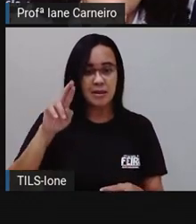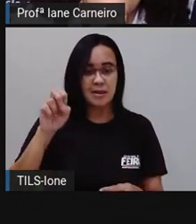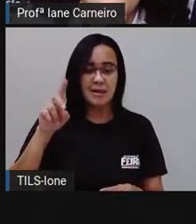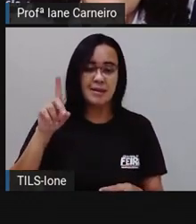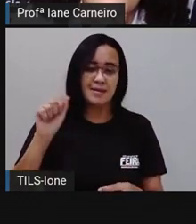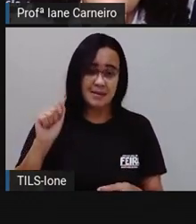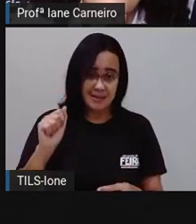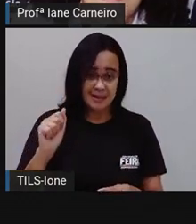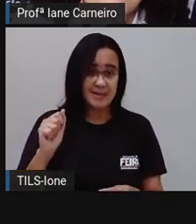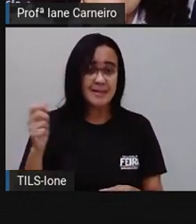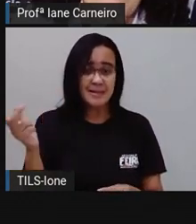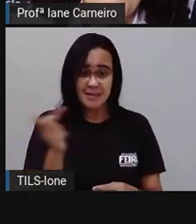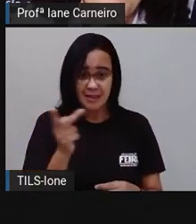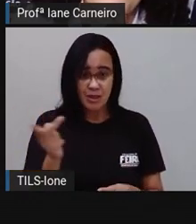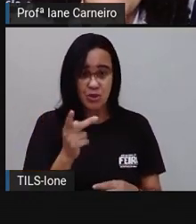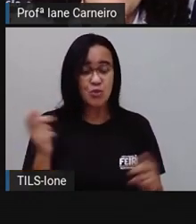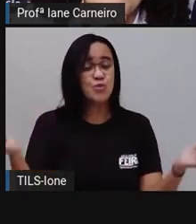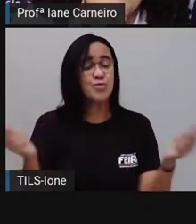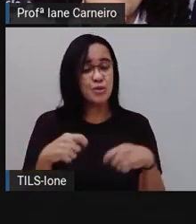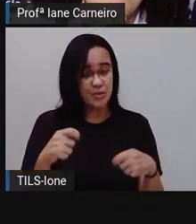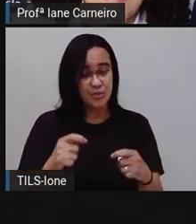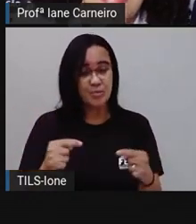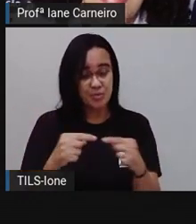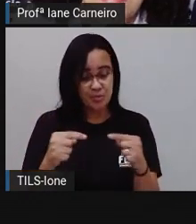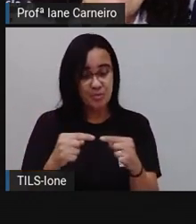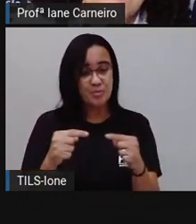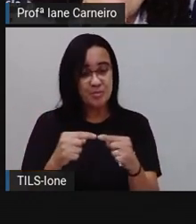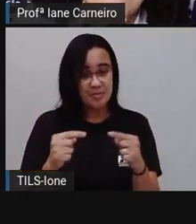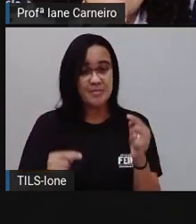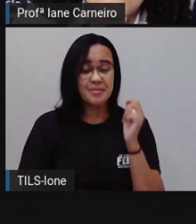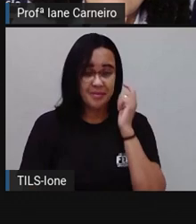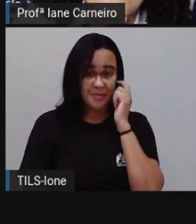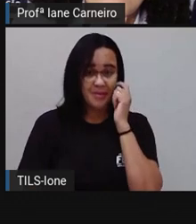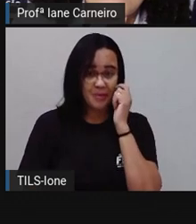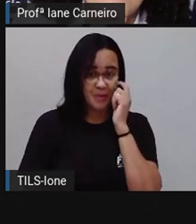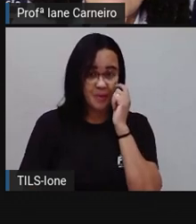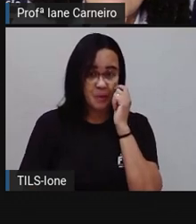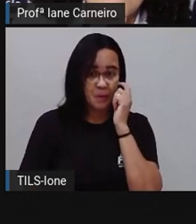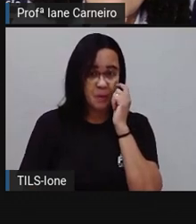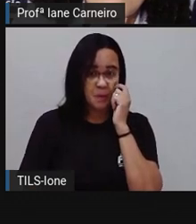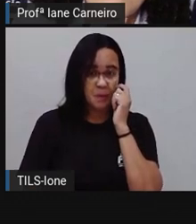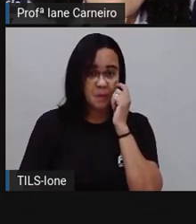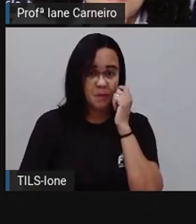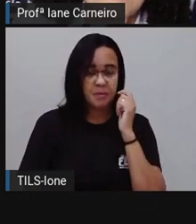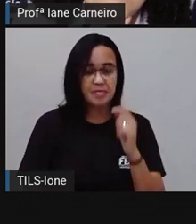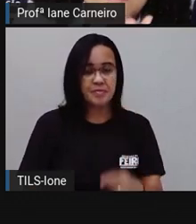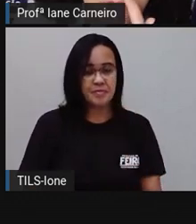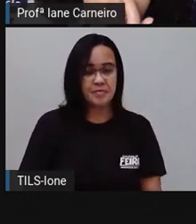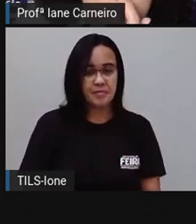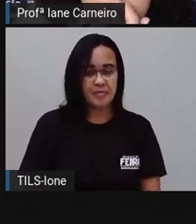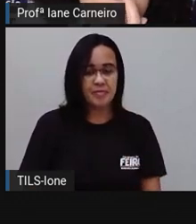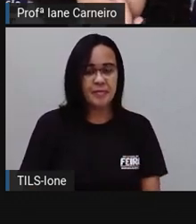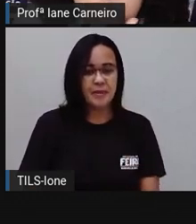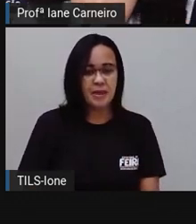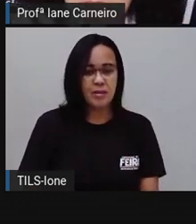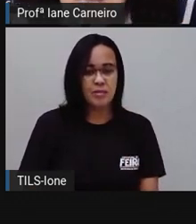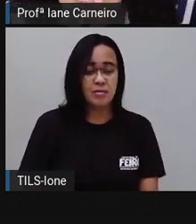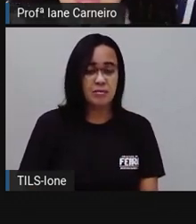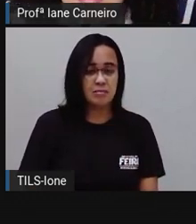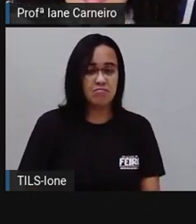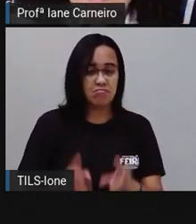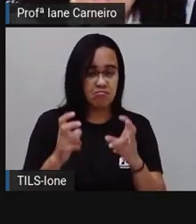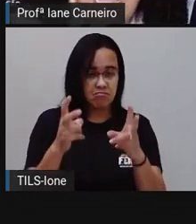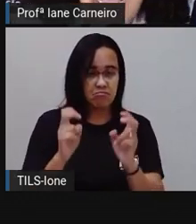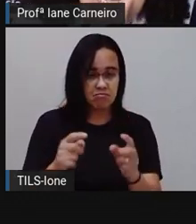Então, fachada, qual é a parte que rima, Ada e entrada. Então a gente percebe essas duas